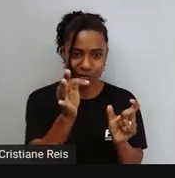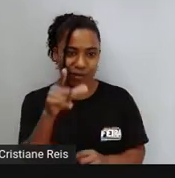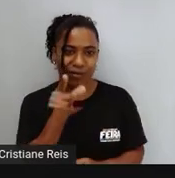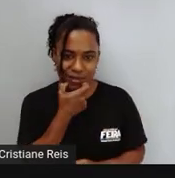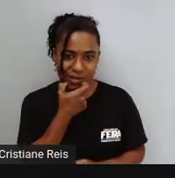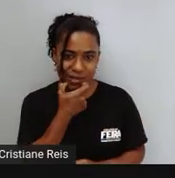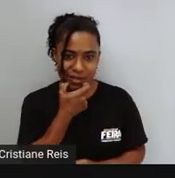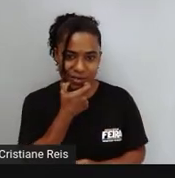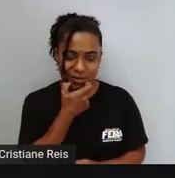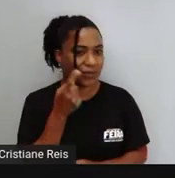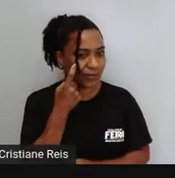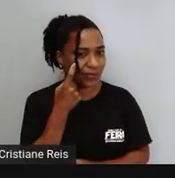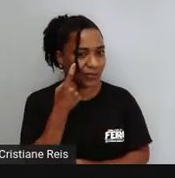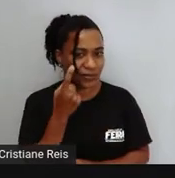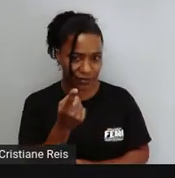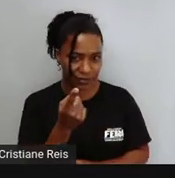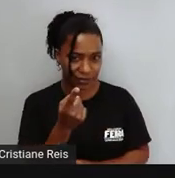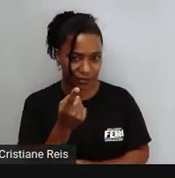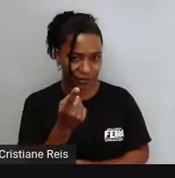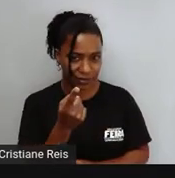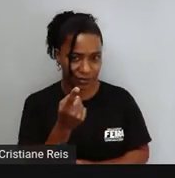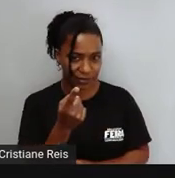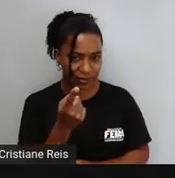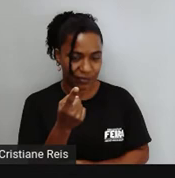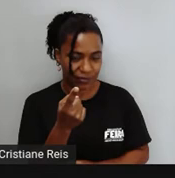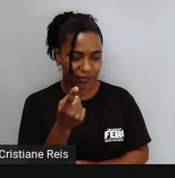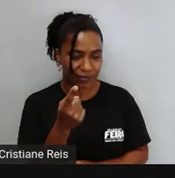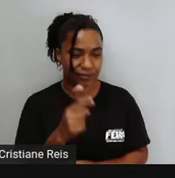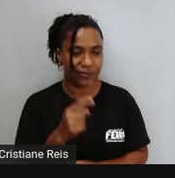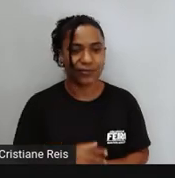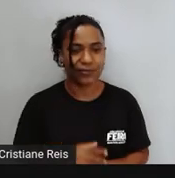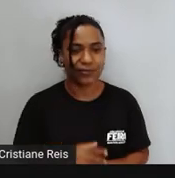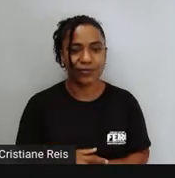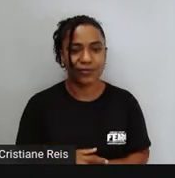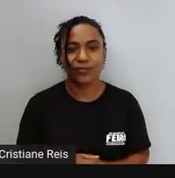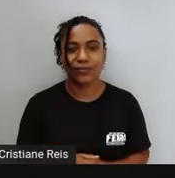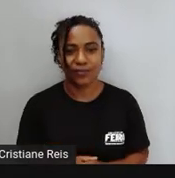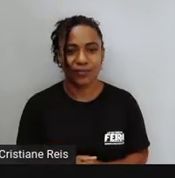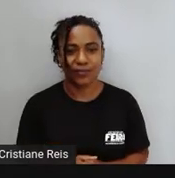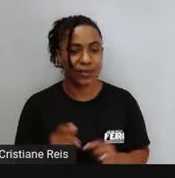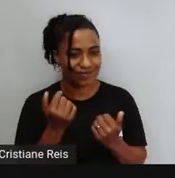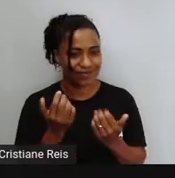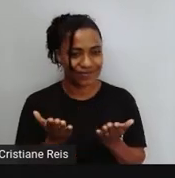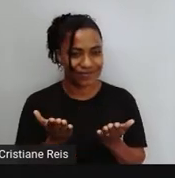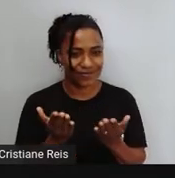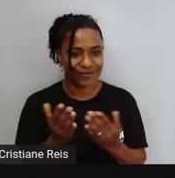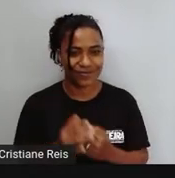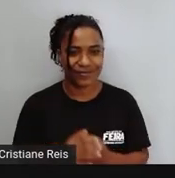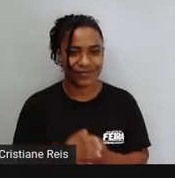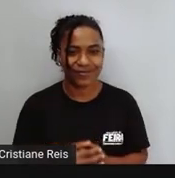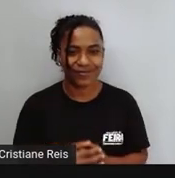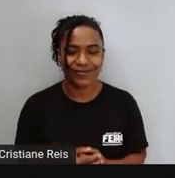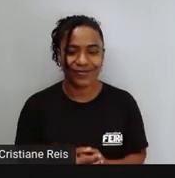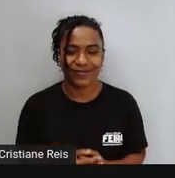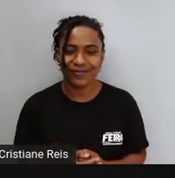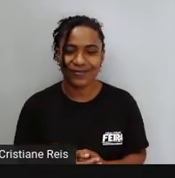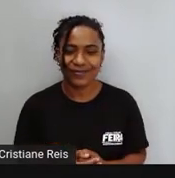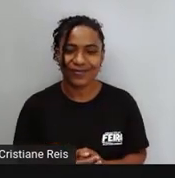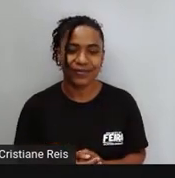possibilidades De formar o futuro em inglês They are going to arrive at midday